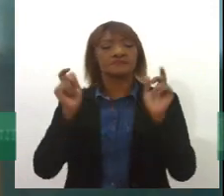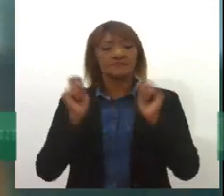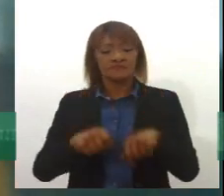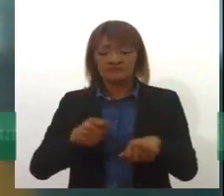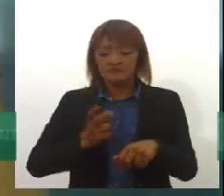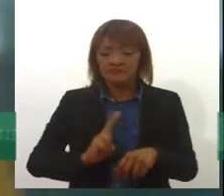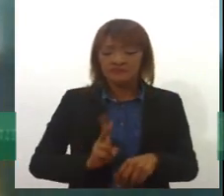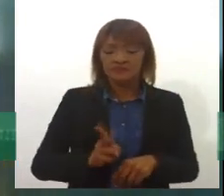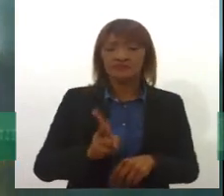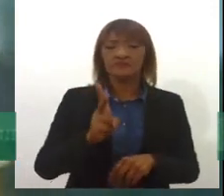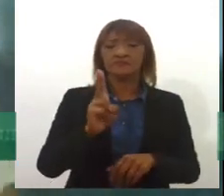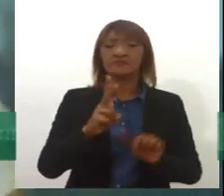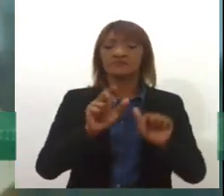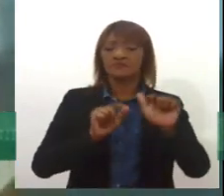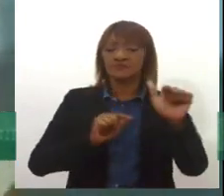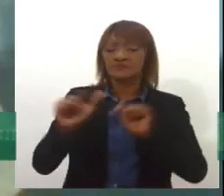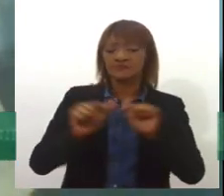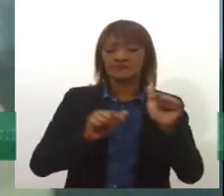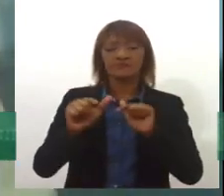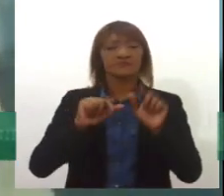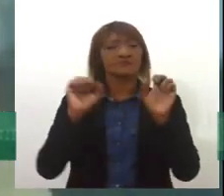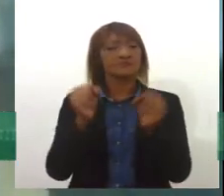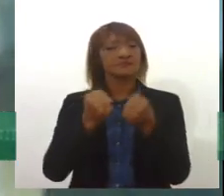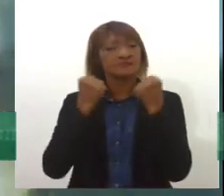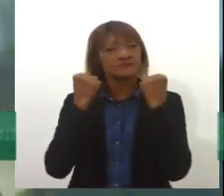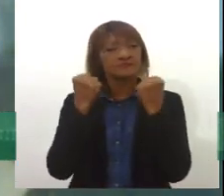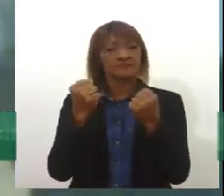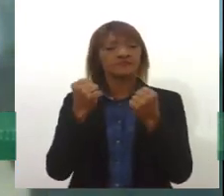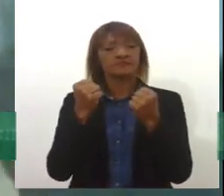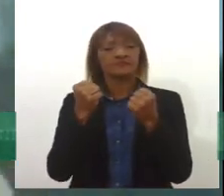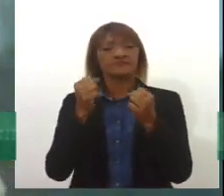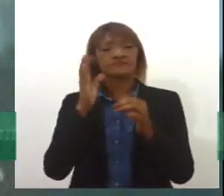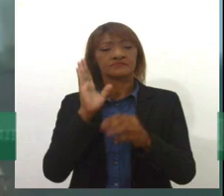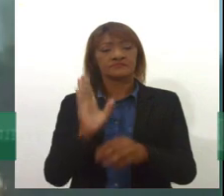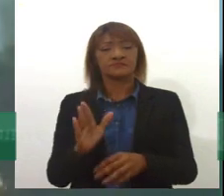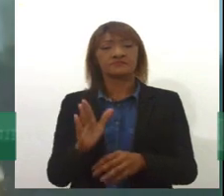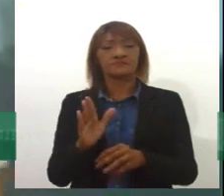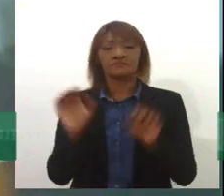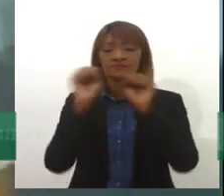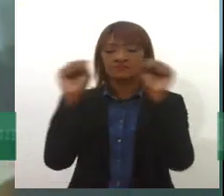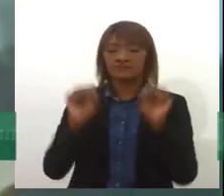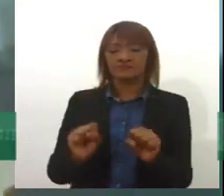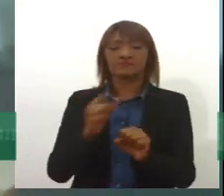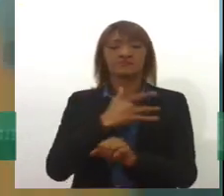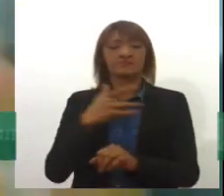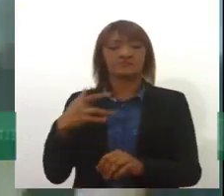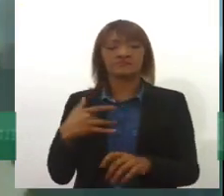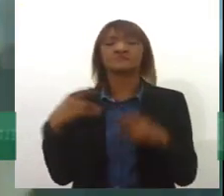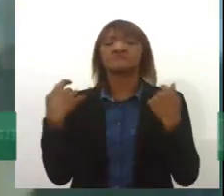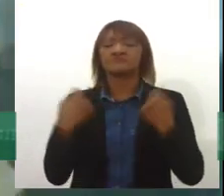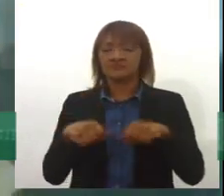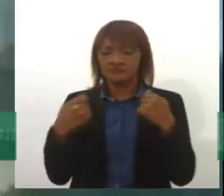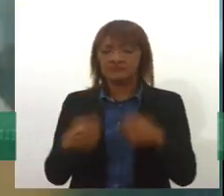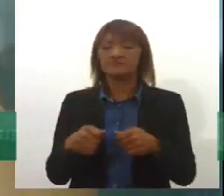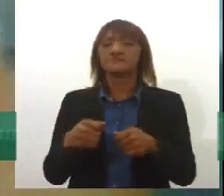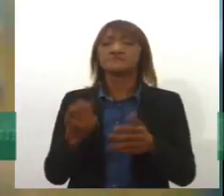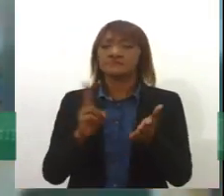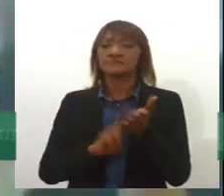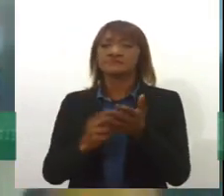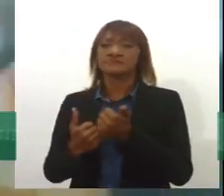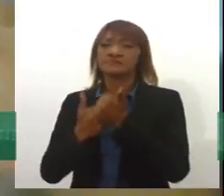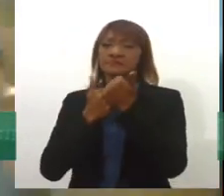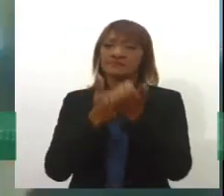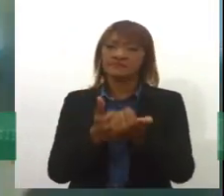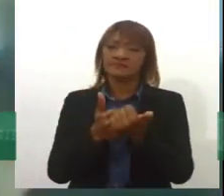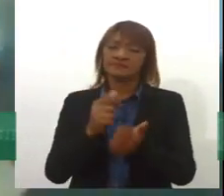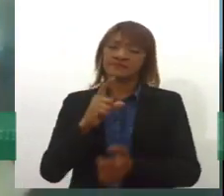serviços e o fortalecimento de serviços públicos de saúde, eles precisam ser apoiados e precisam ser defendidos. Porque